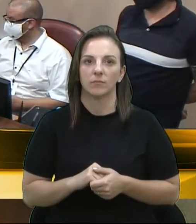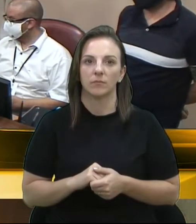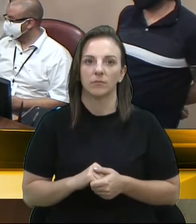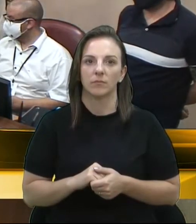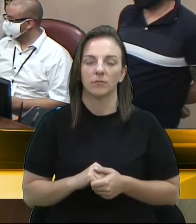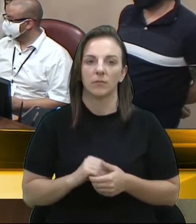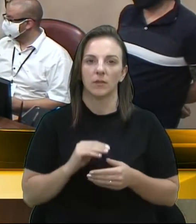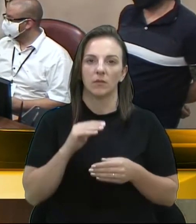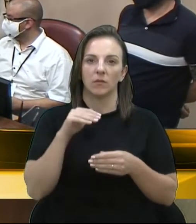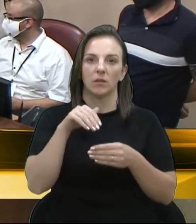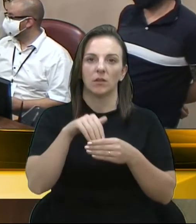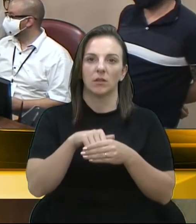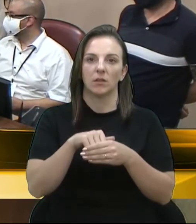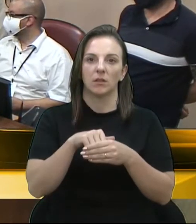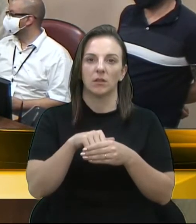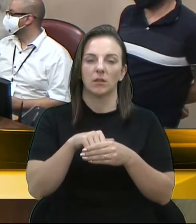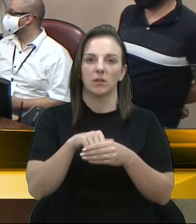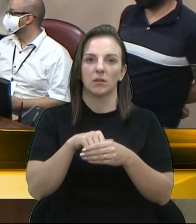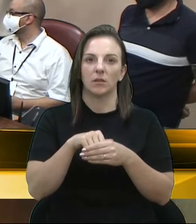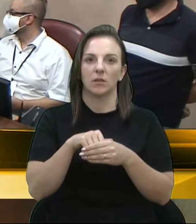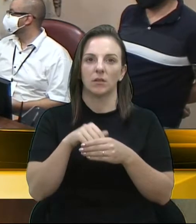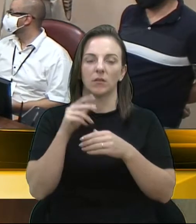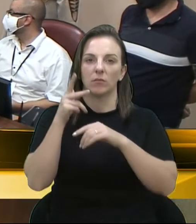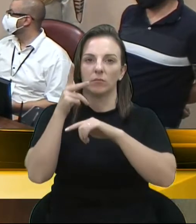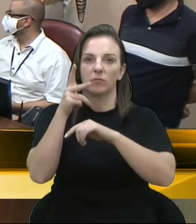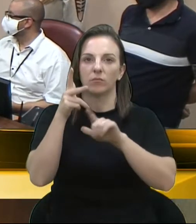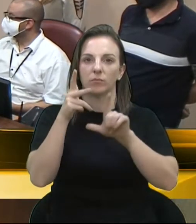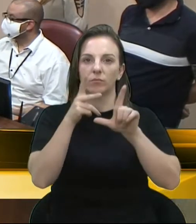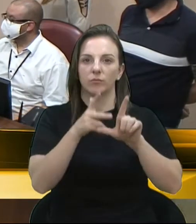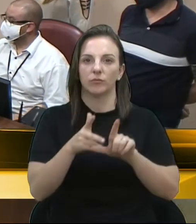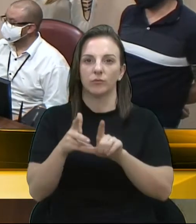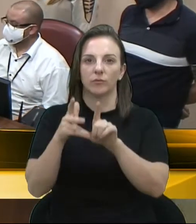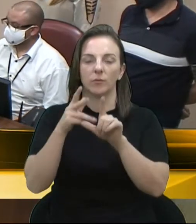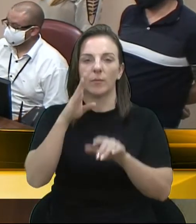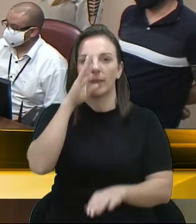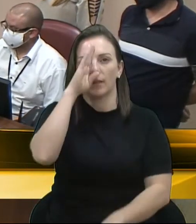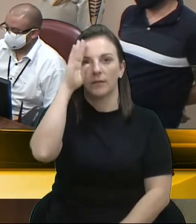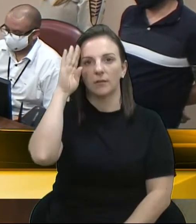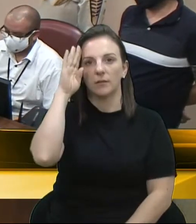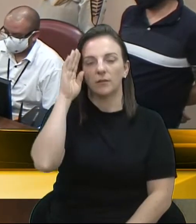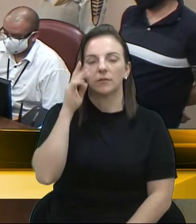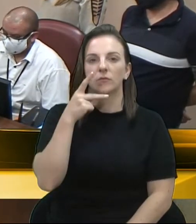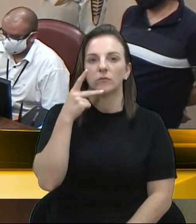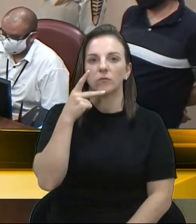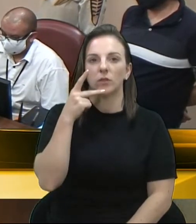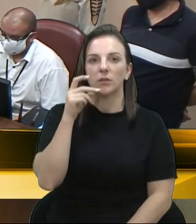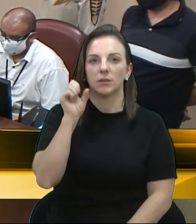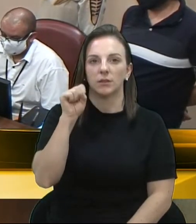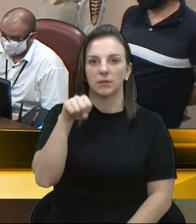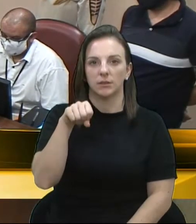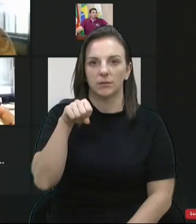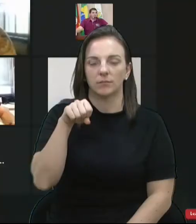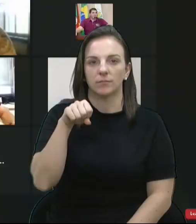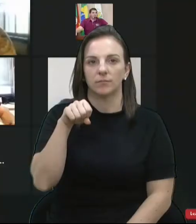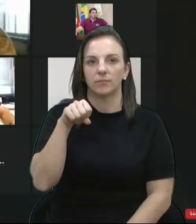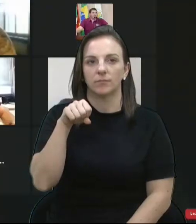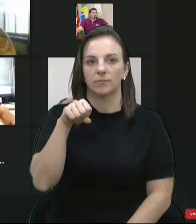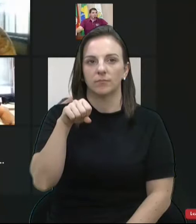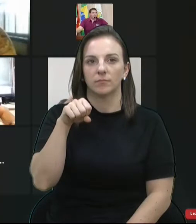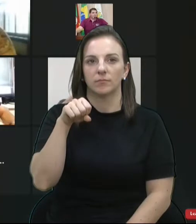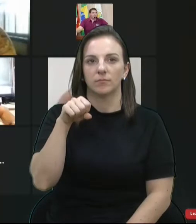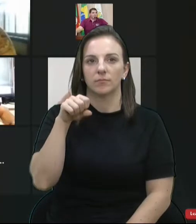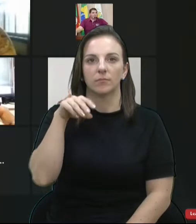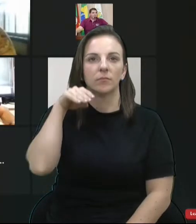registro por videoconferência. Adriano Bressan. Voto sim, senhor presidente. Voto sim, vereador